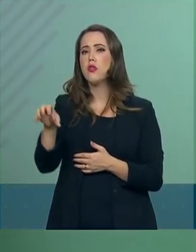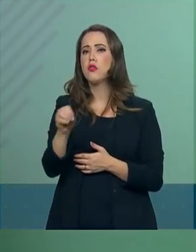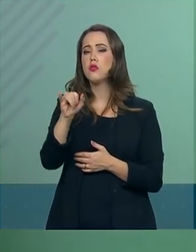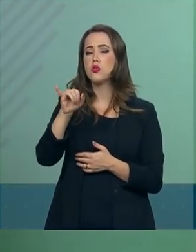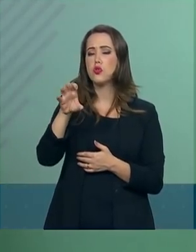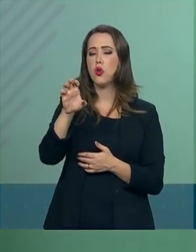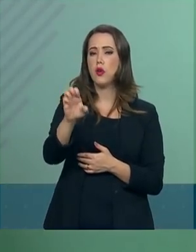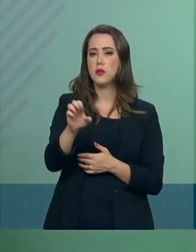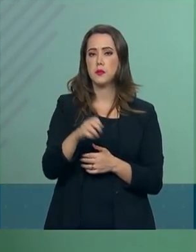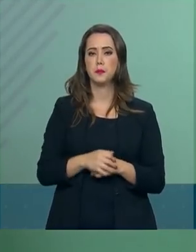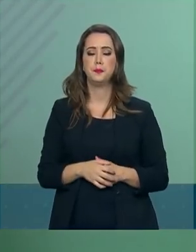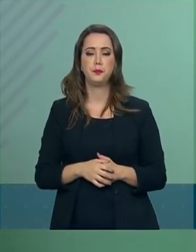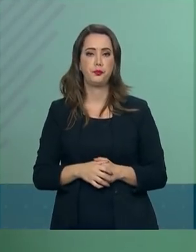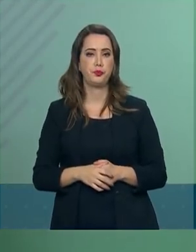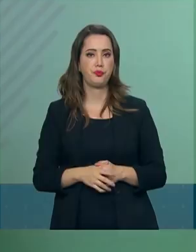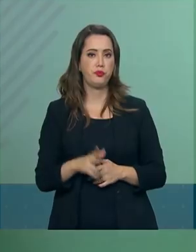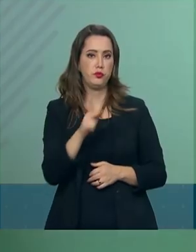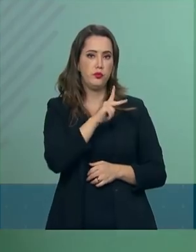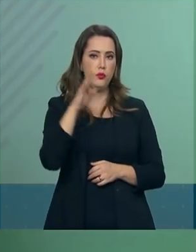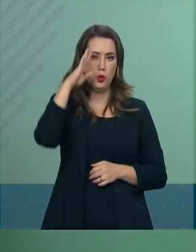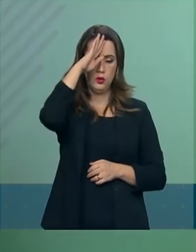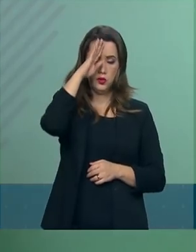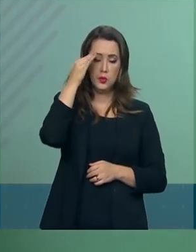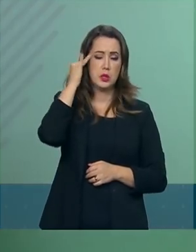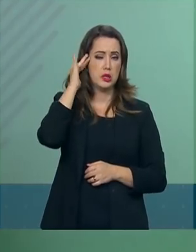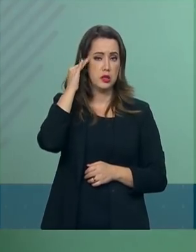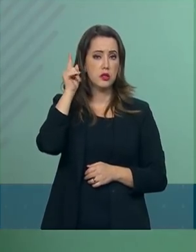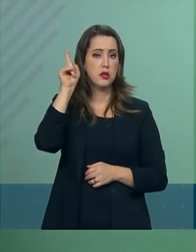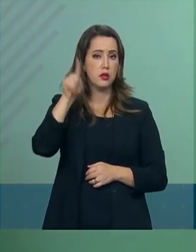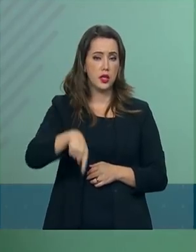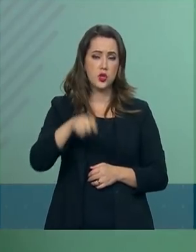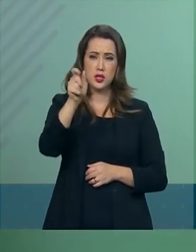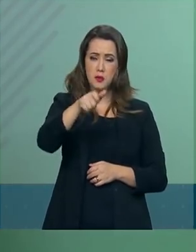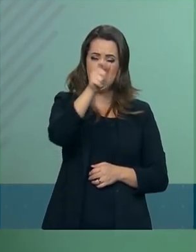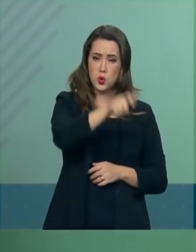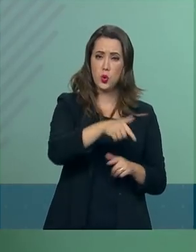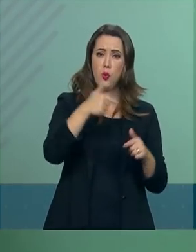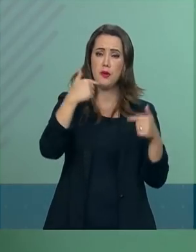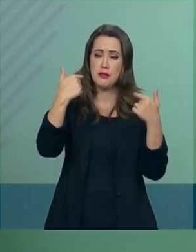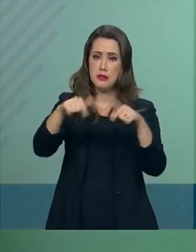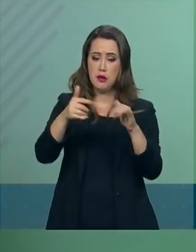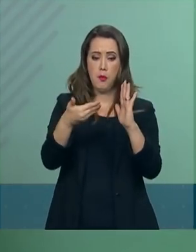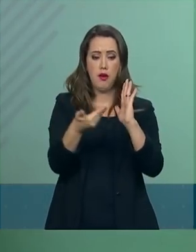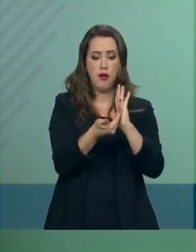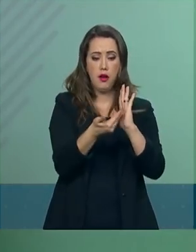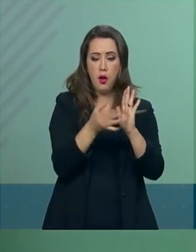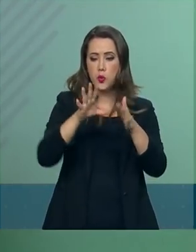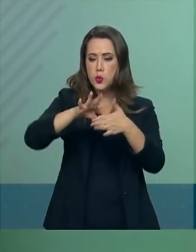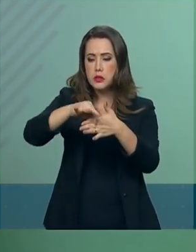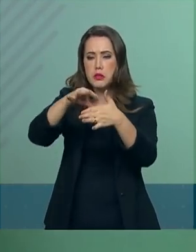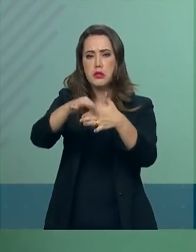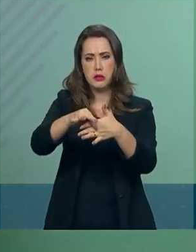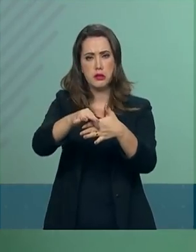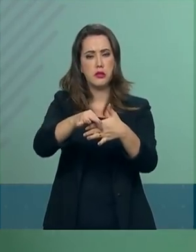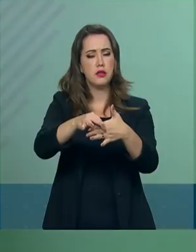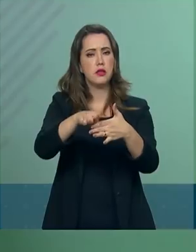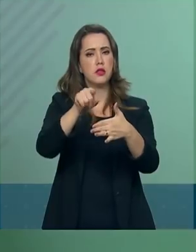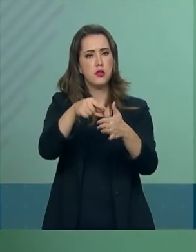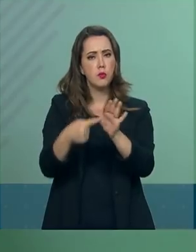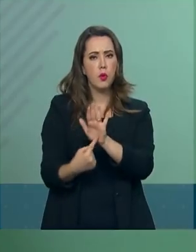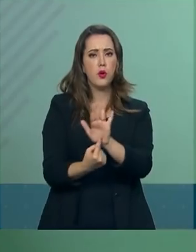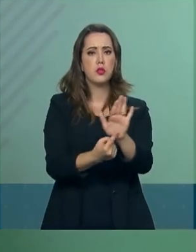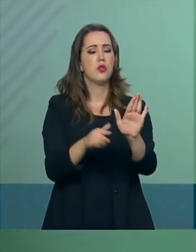Congresso e no Senado são os tradutores da intenção do presidente junto à Casa das Leis